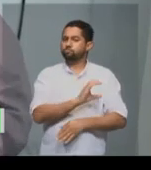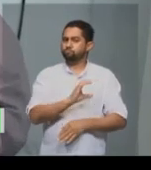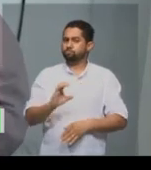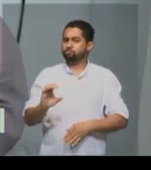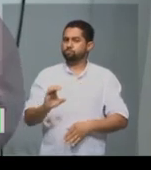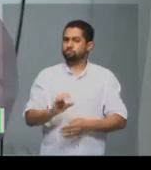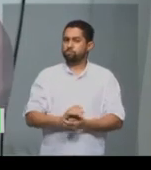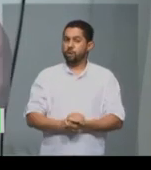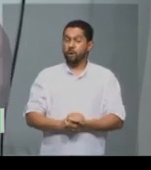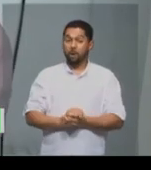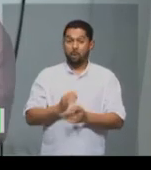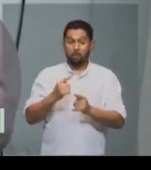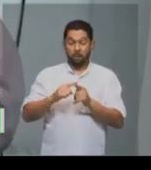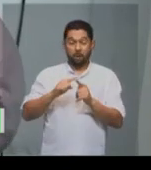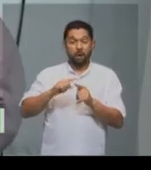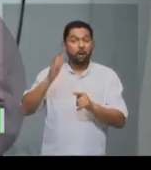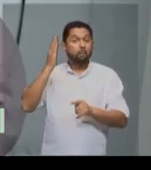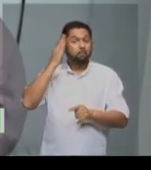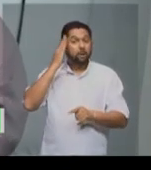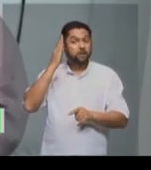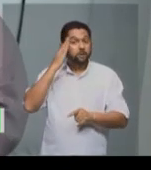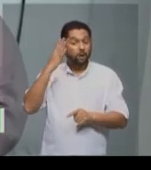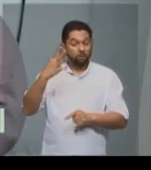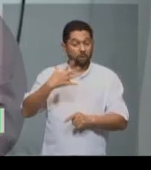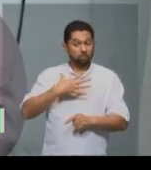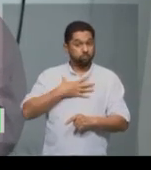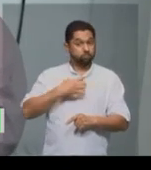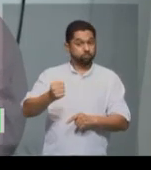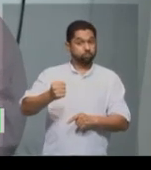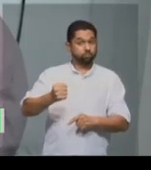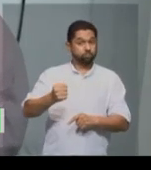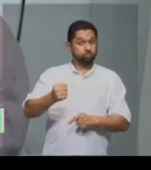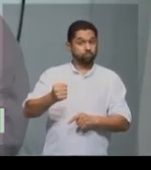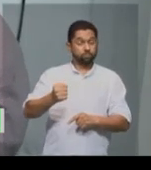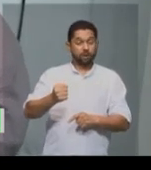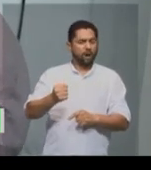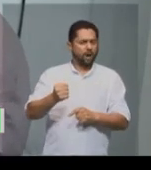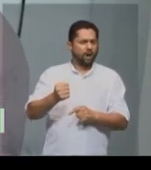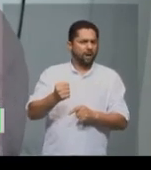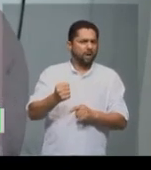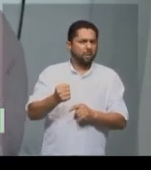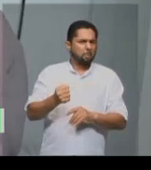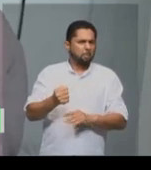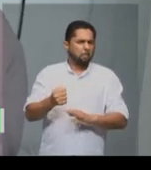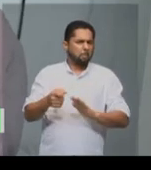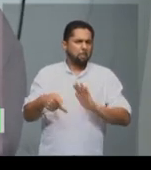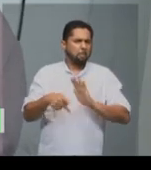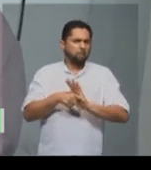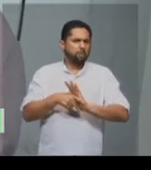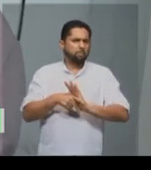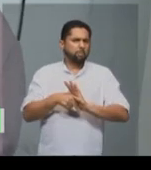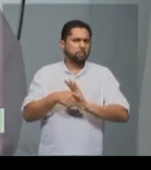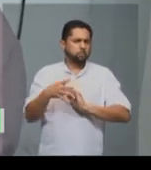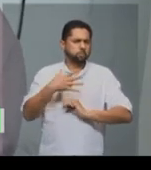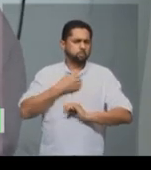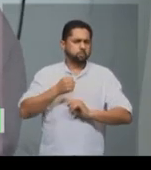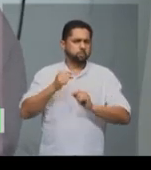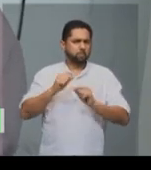suicídio de uma forma diferente do cristão. Então, para eles, tirar a própria vida era um ato de resistência.